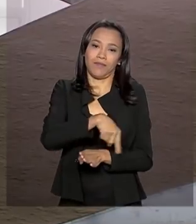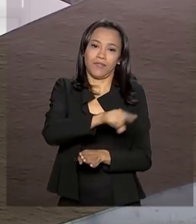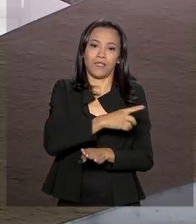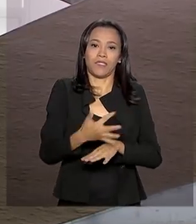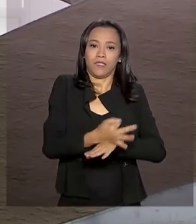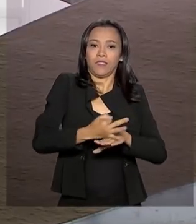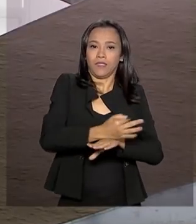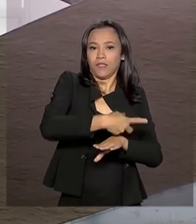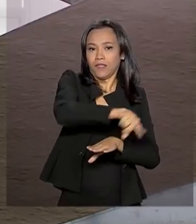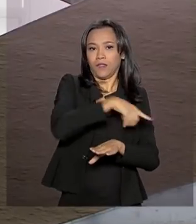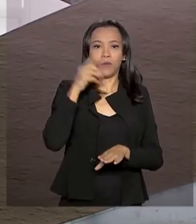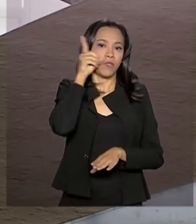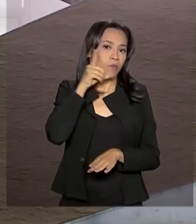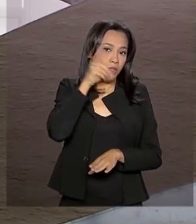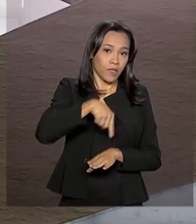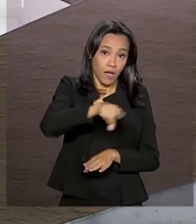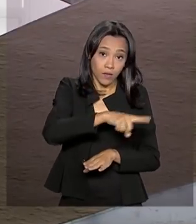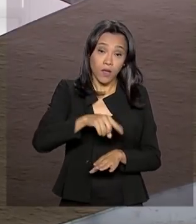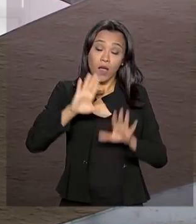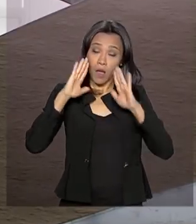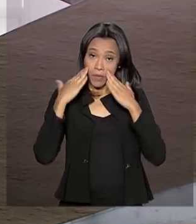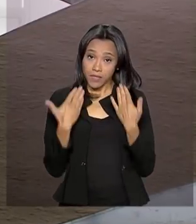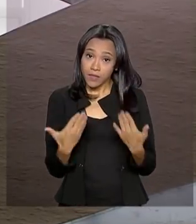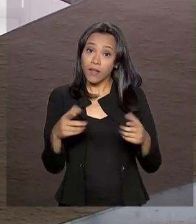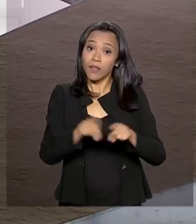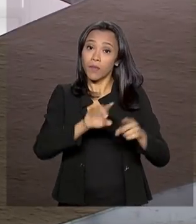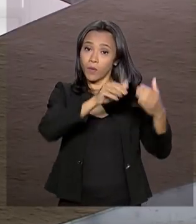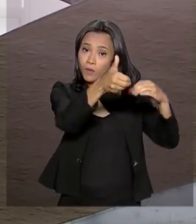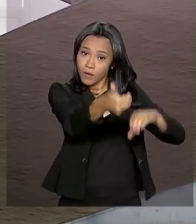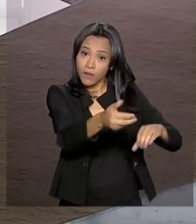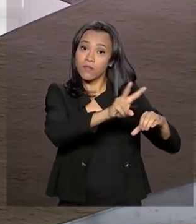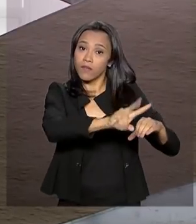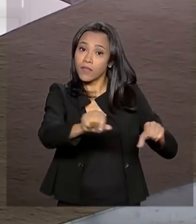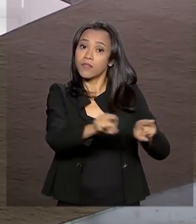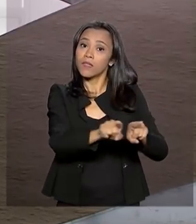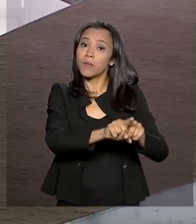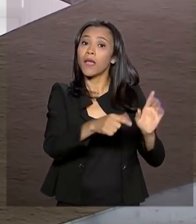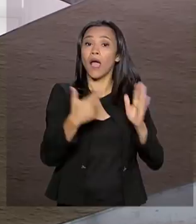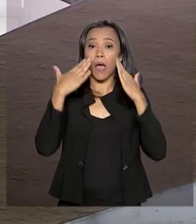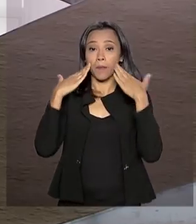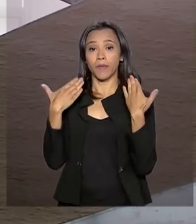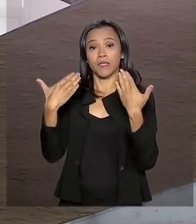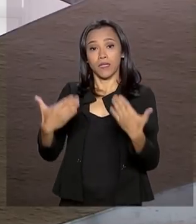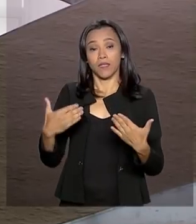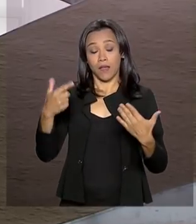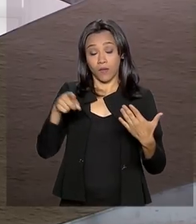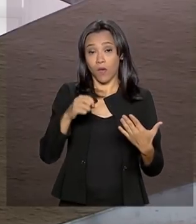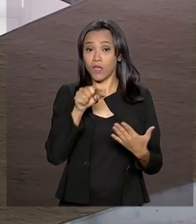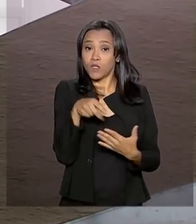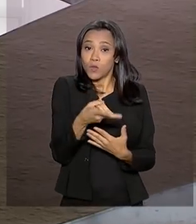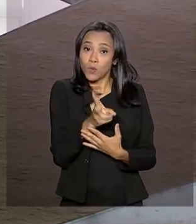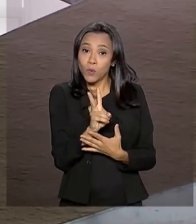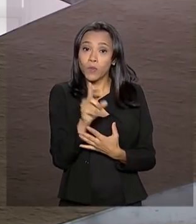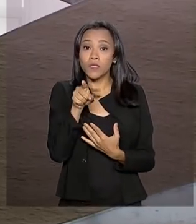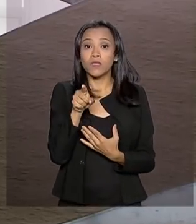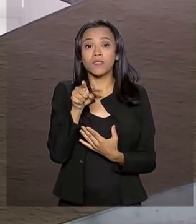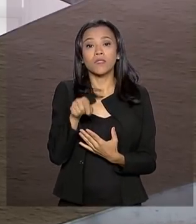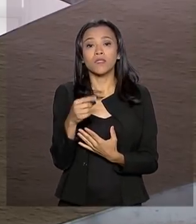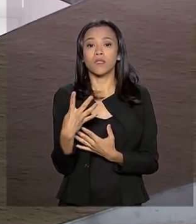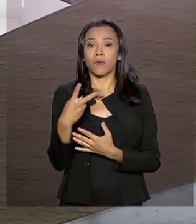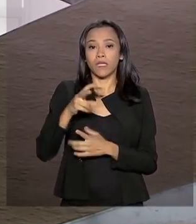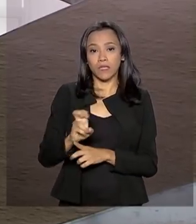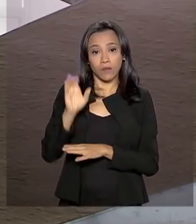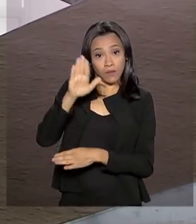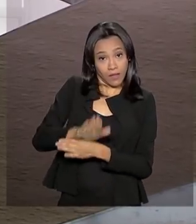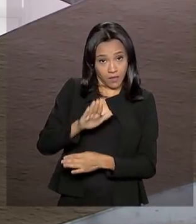projeto apresentado no Congresso Nacional também vai ser apresentado à imprensa, às 2h45 da tarde, numa